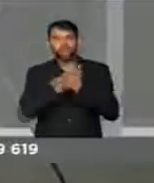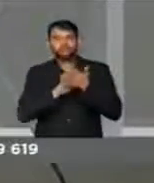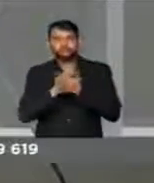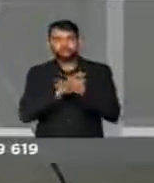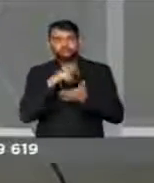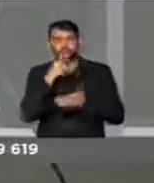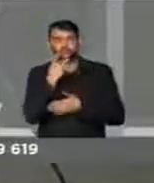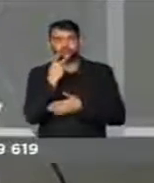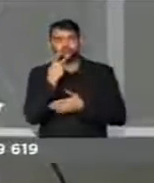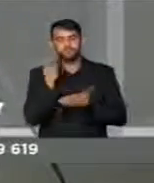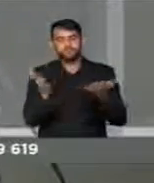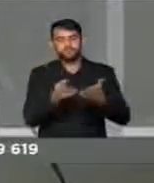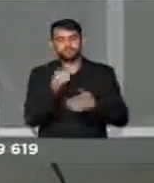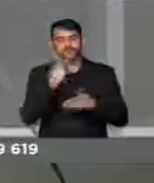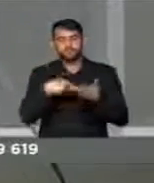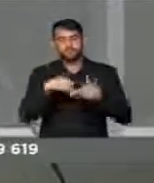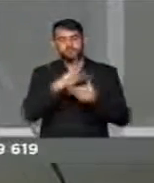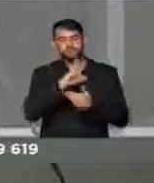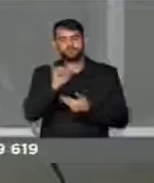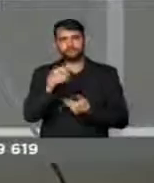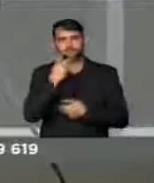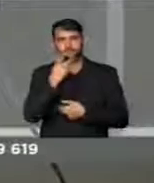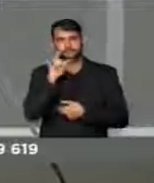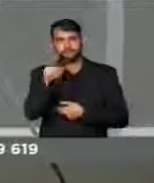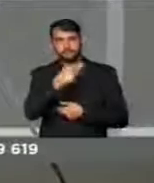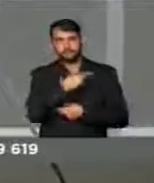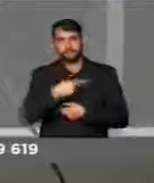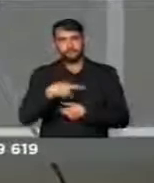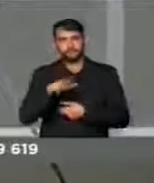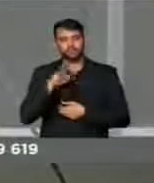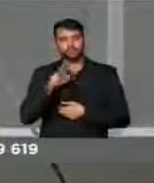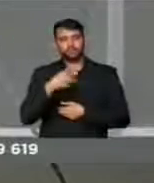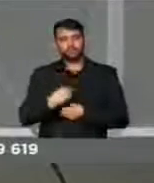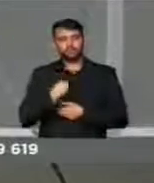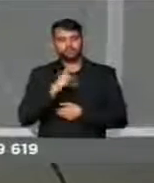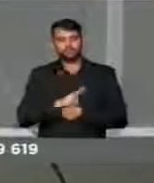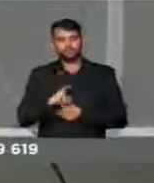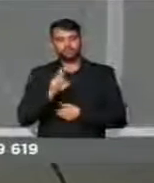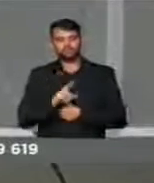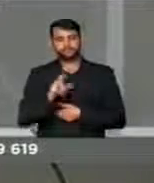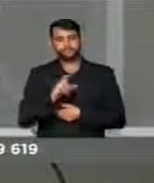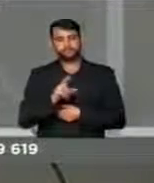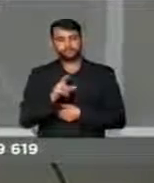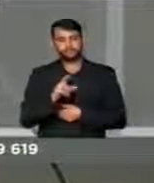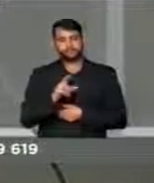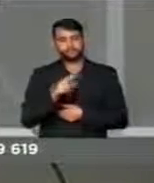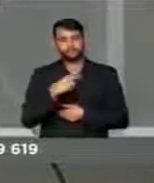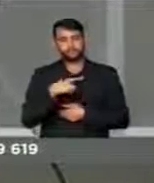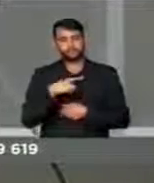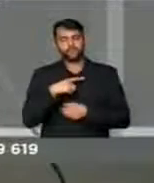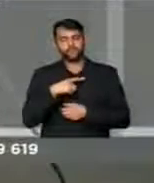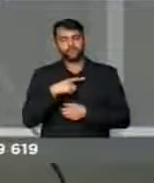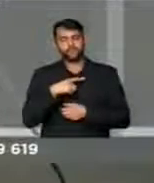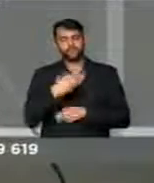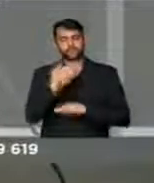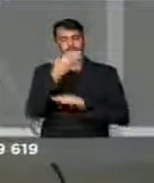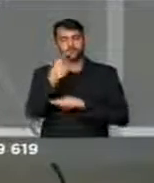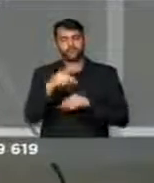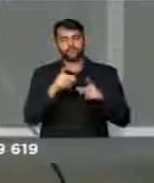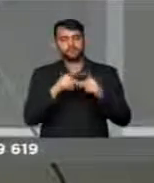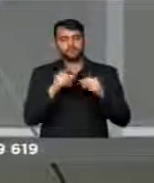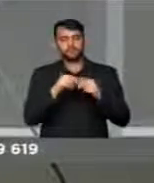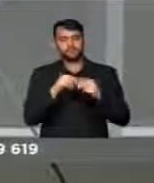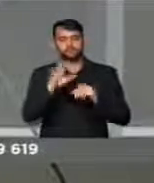contestar o que foi dito aqui por várias vezes. Que o ex-presidente Lula está usando os aposentos de um hotel aqui em Brasília,